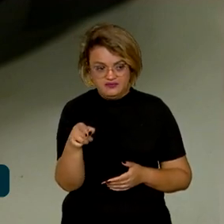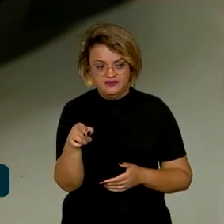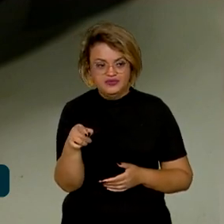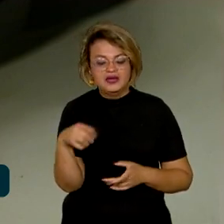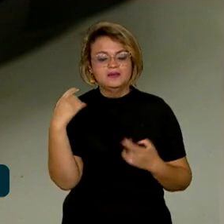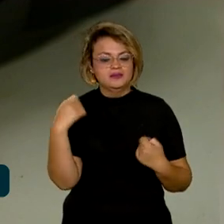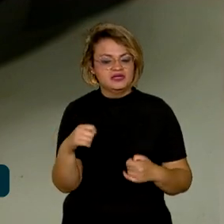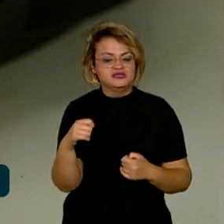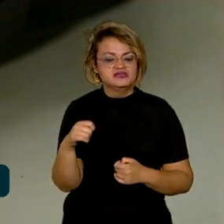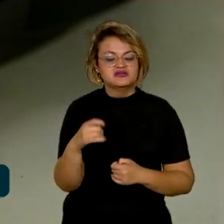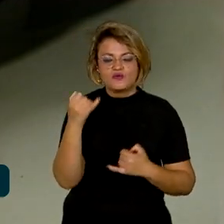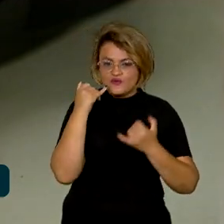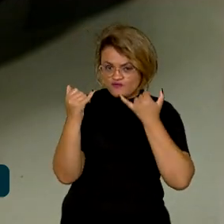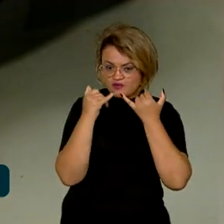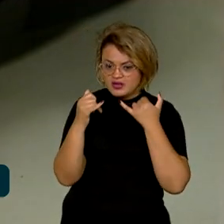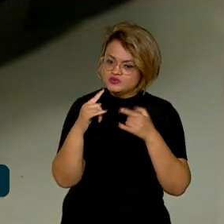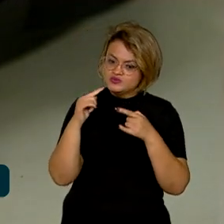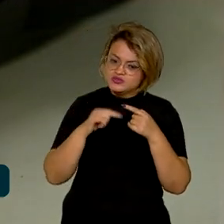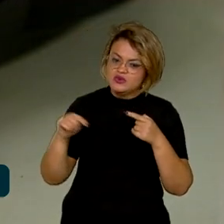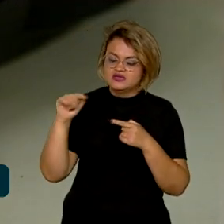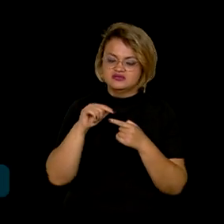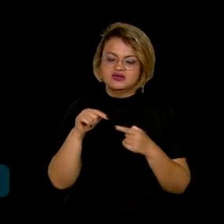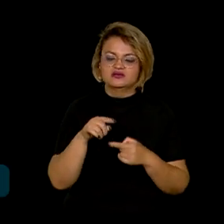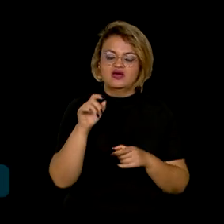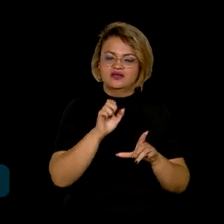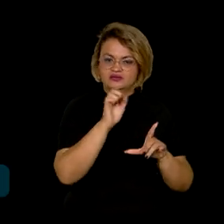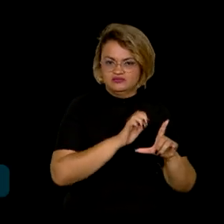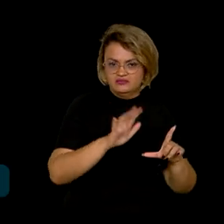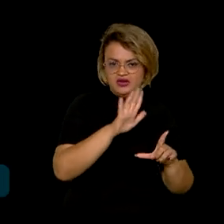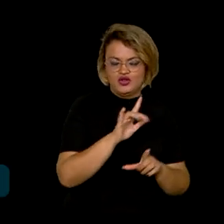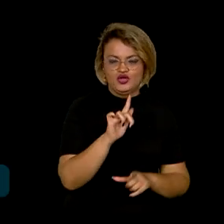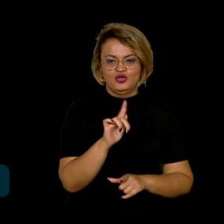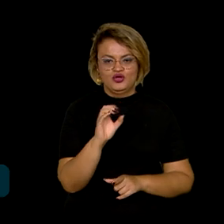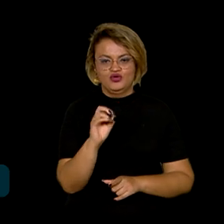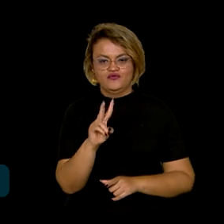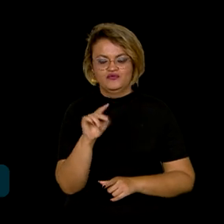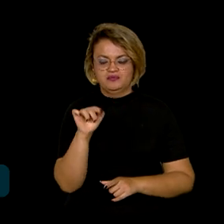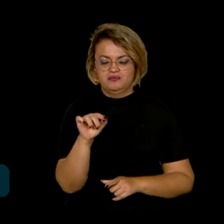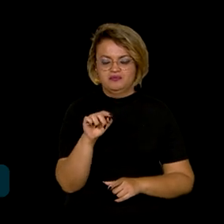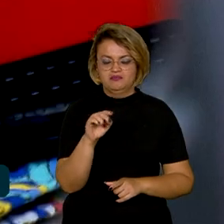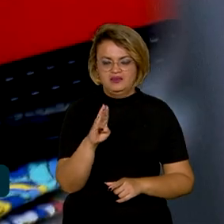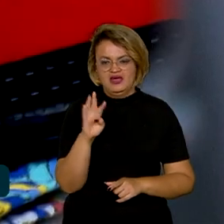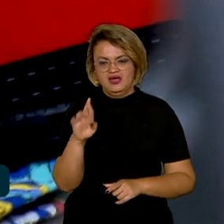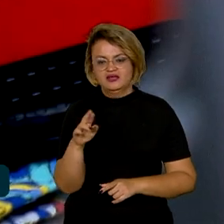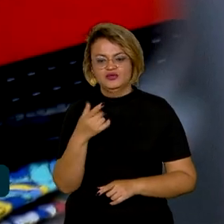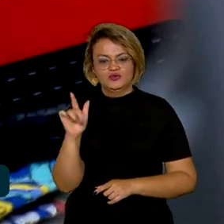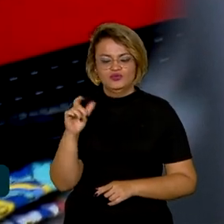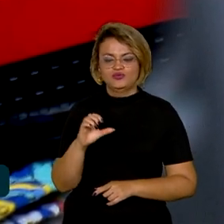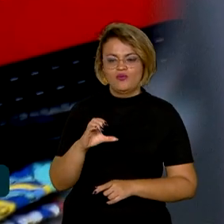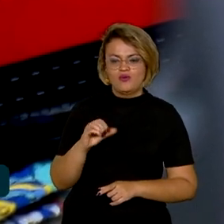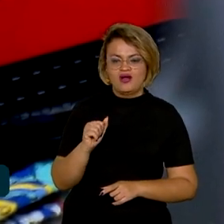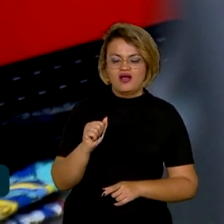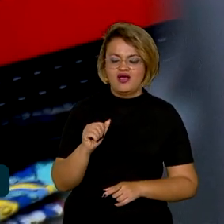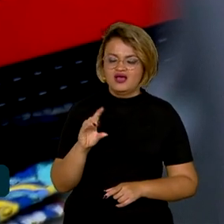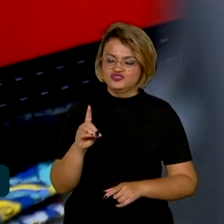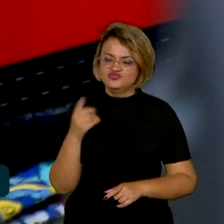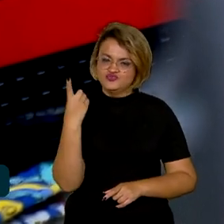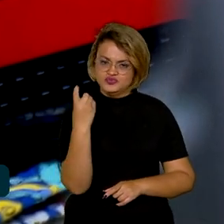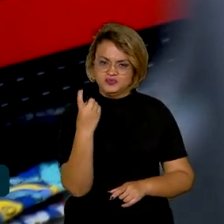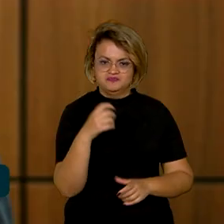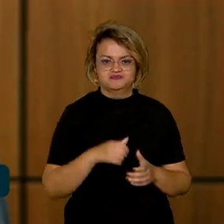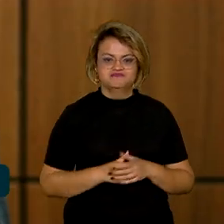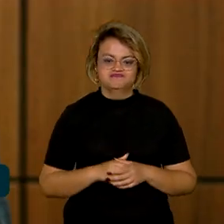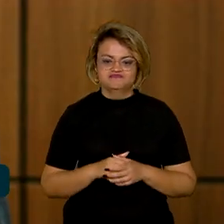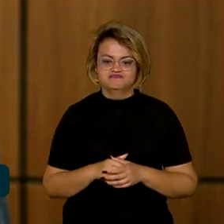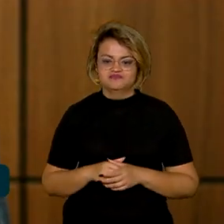precisam estar com os dados atualizados tanto na plataforma Gov.br quanto no Cade Único, Cadastro de Benefícios Sociais do